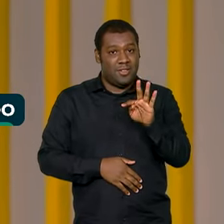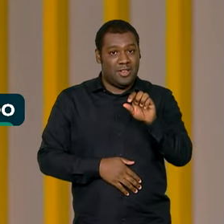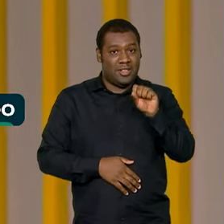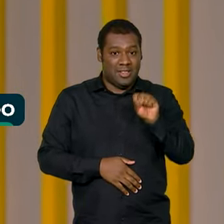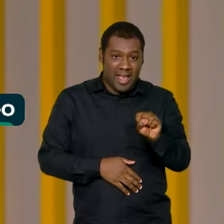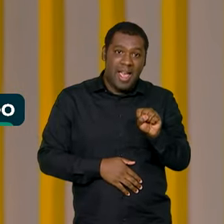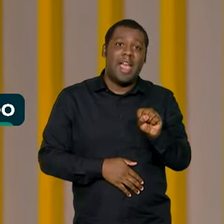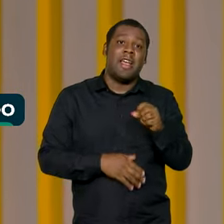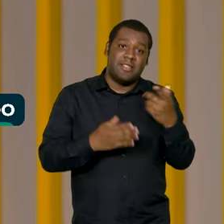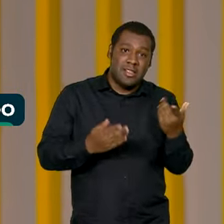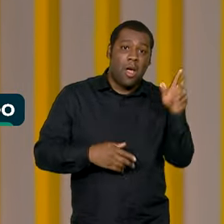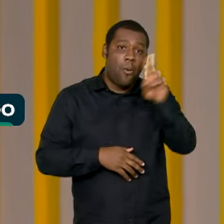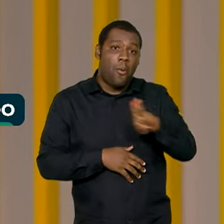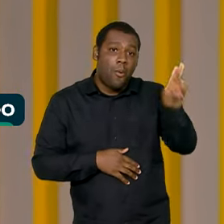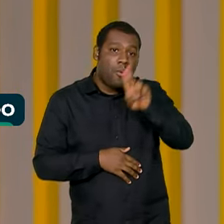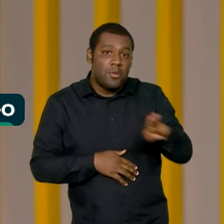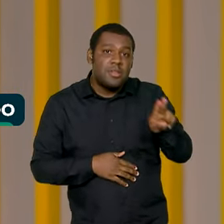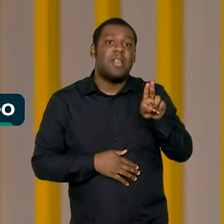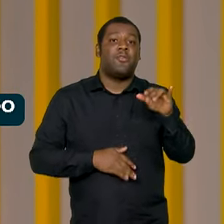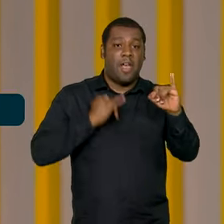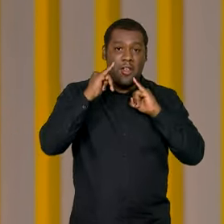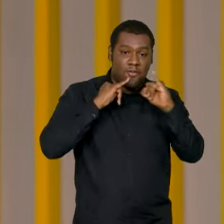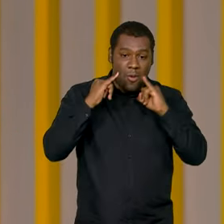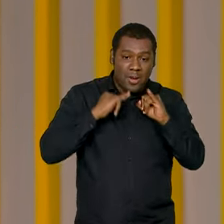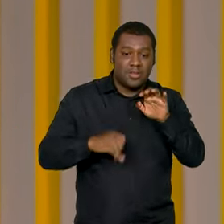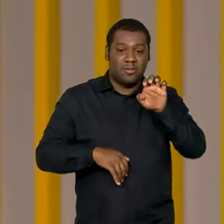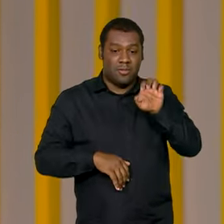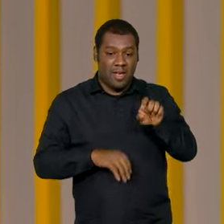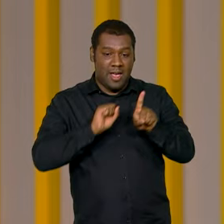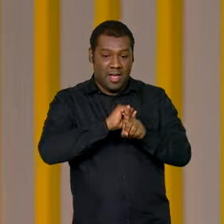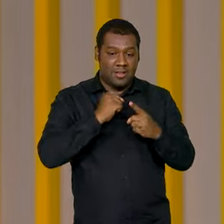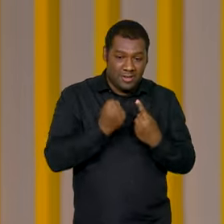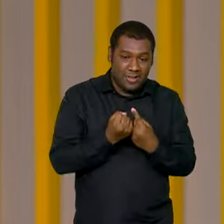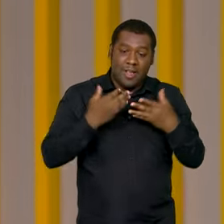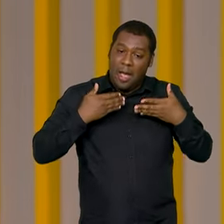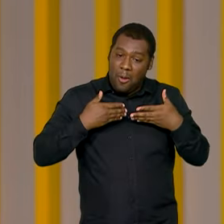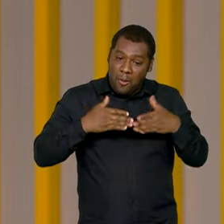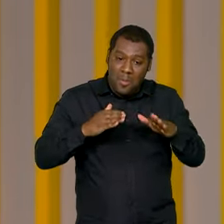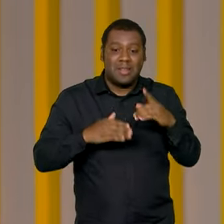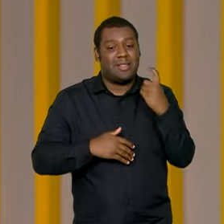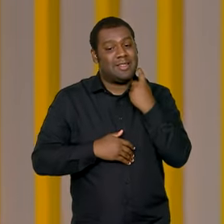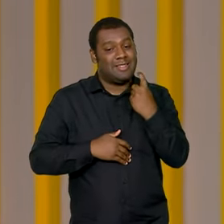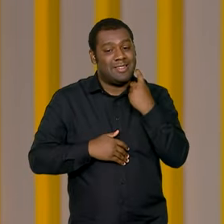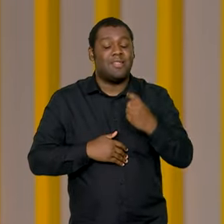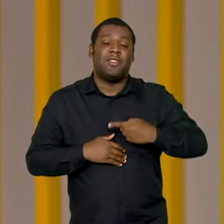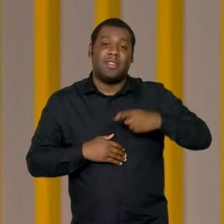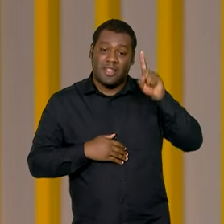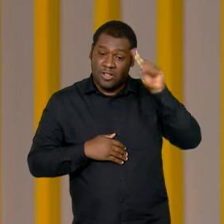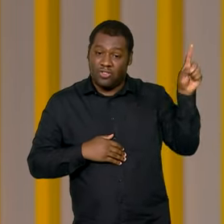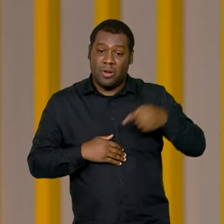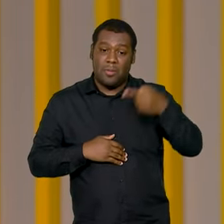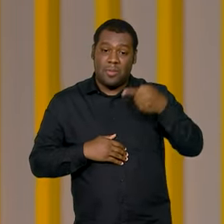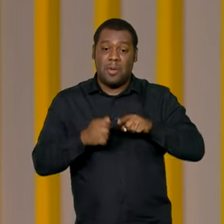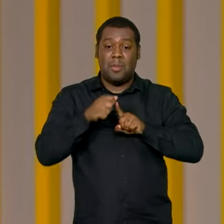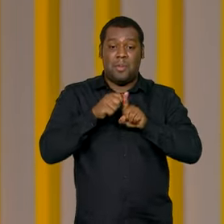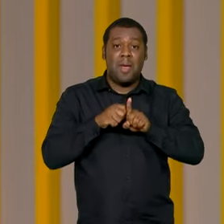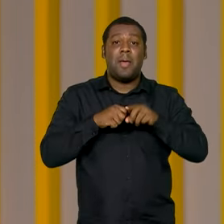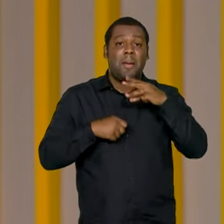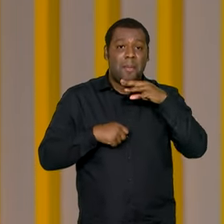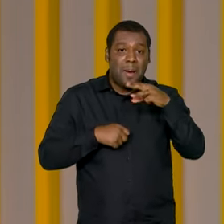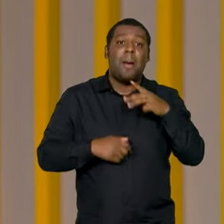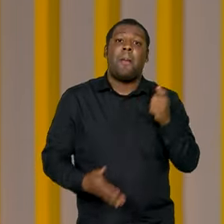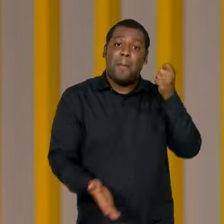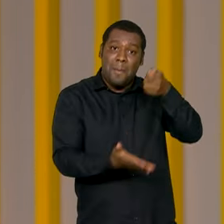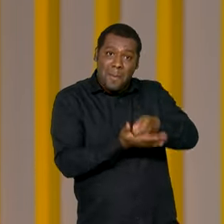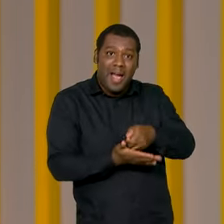E-Social e entra em funcionamento nesta sexta-feira, 1º de março. Entre as novidades está o uso do PIX para o pagamento